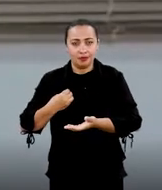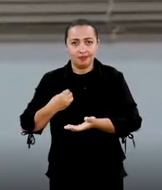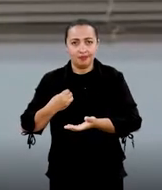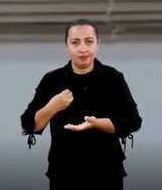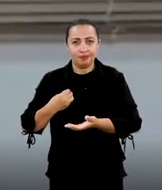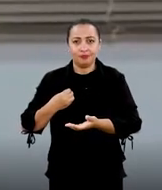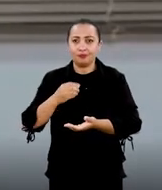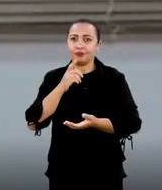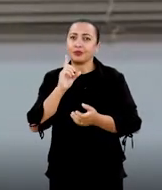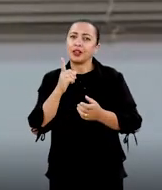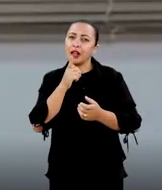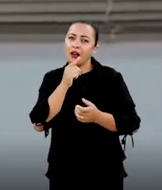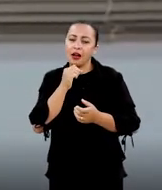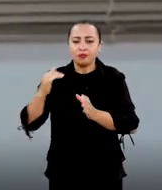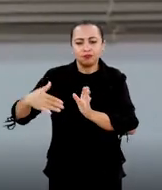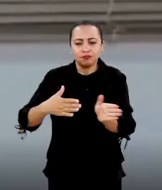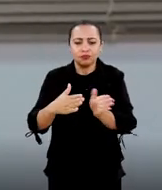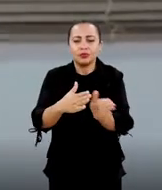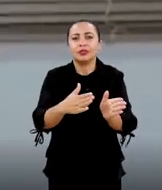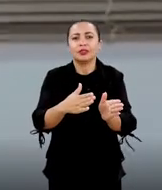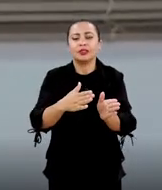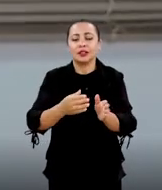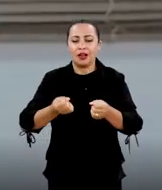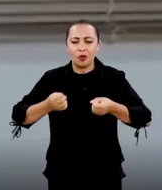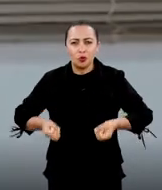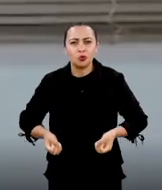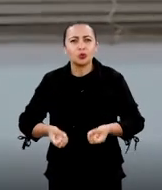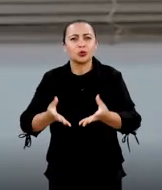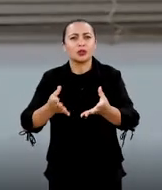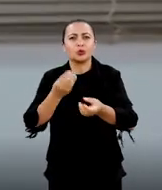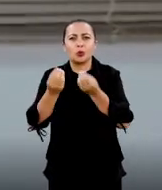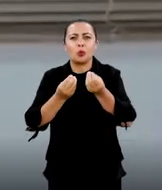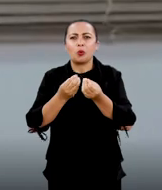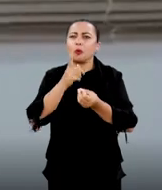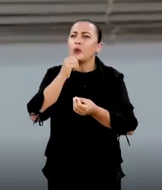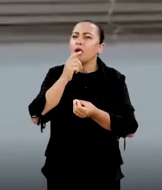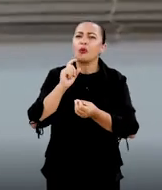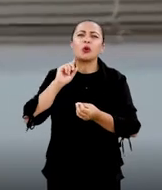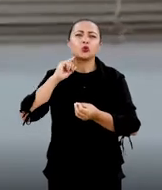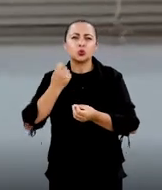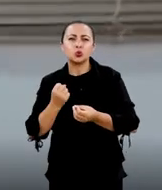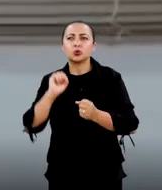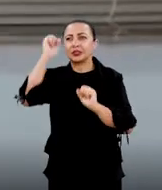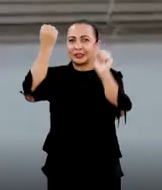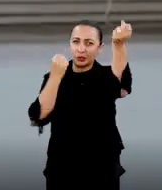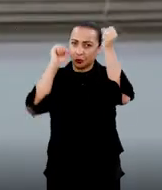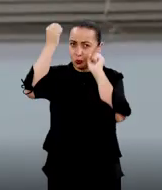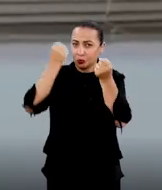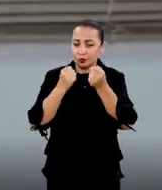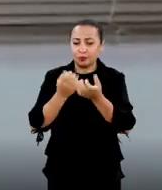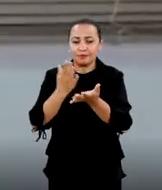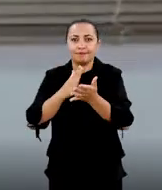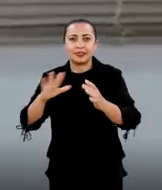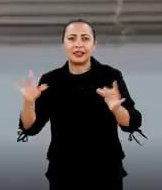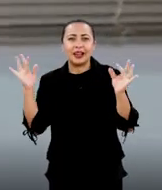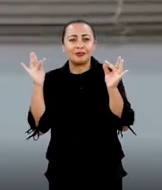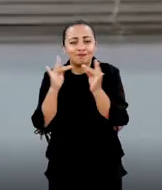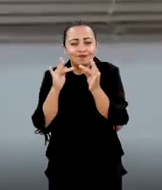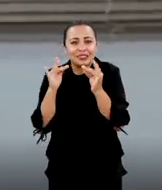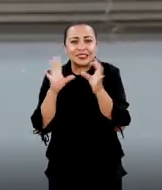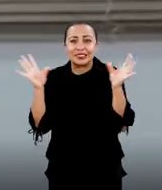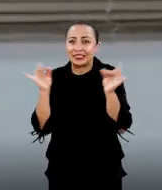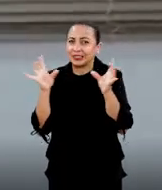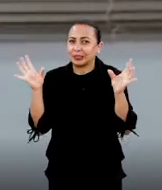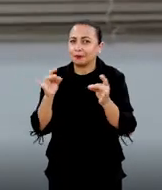nos rios, é lançado como um efluente da indústria, ele acaba contaminando